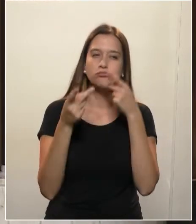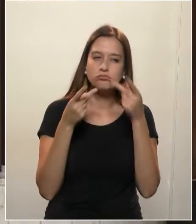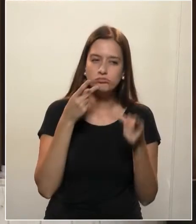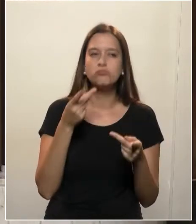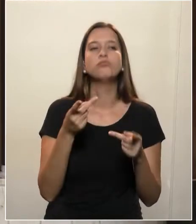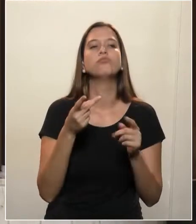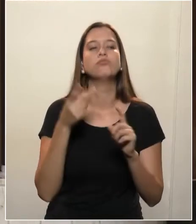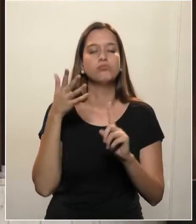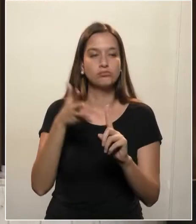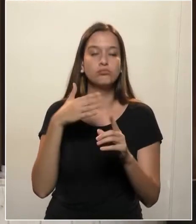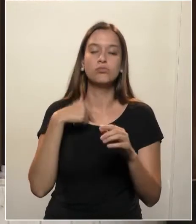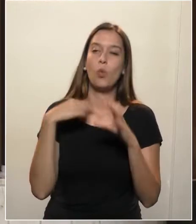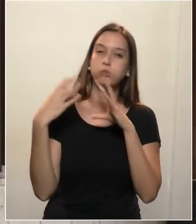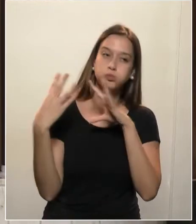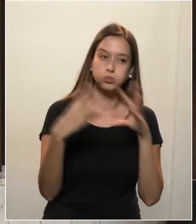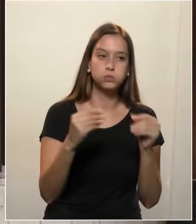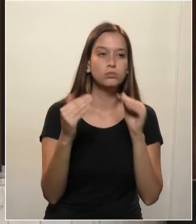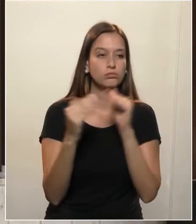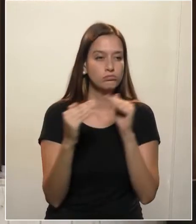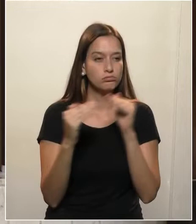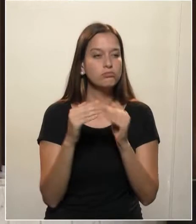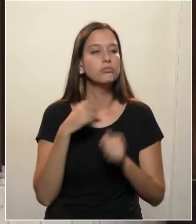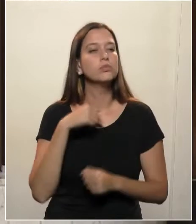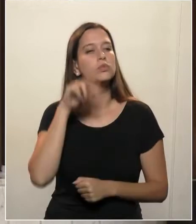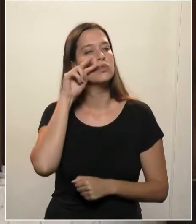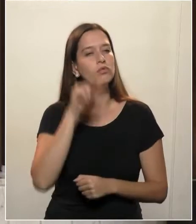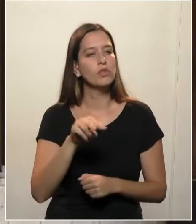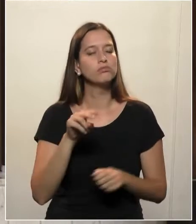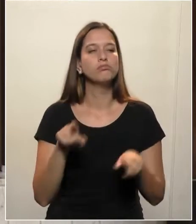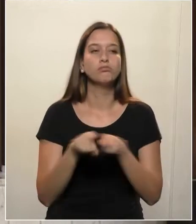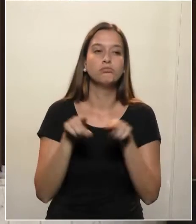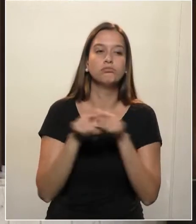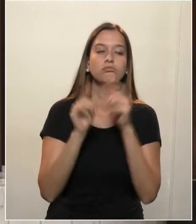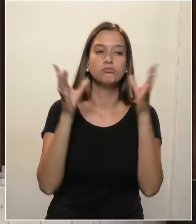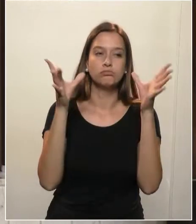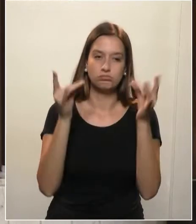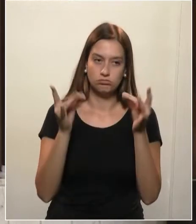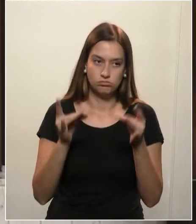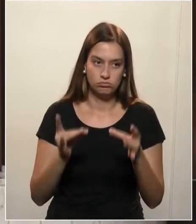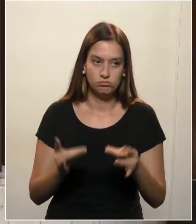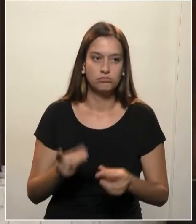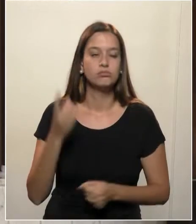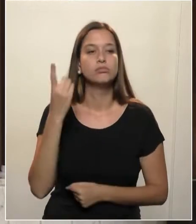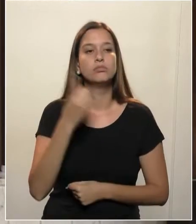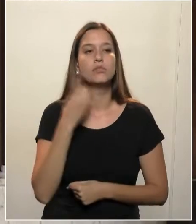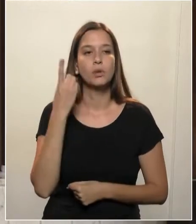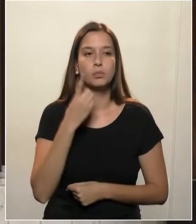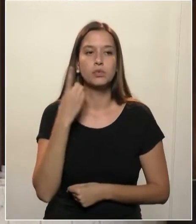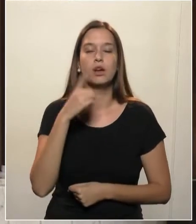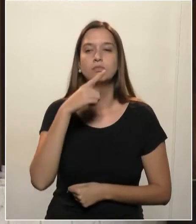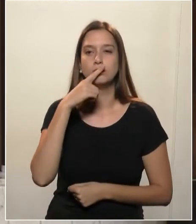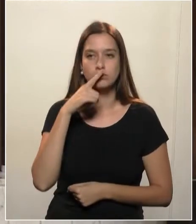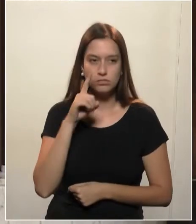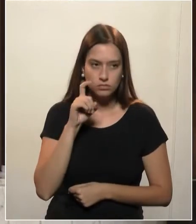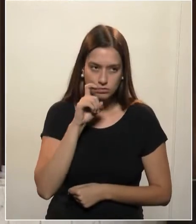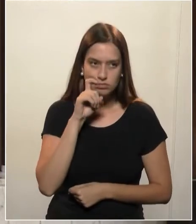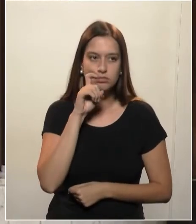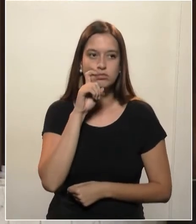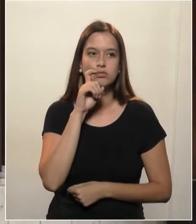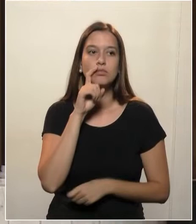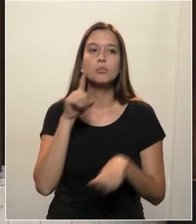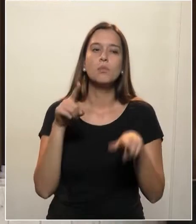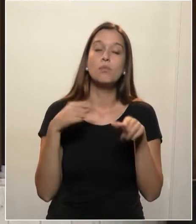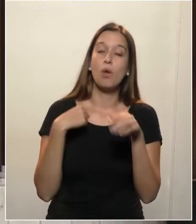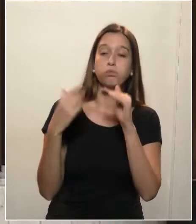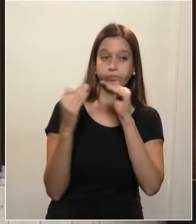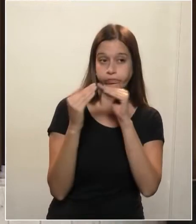vi aqui um detalhamento maior feito pelo deputado Michele Caputo e que eu concordo